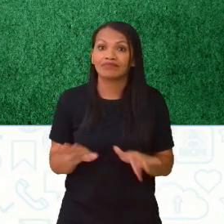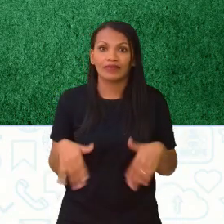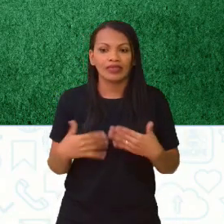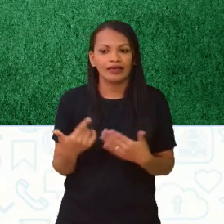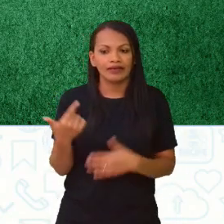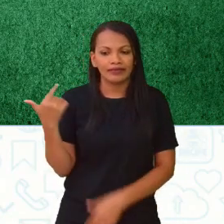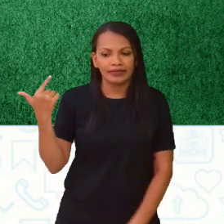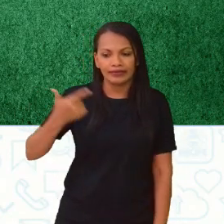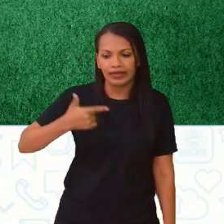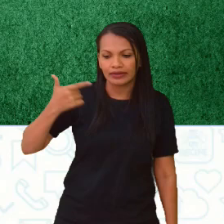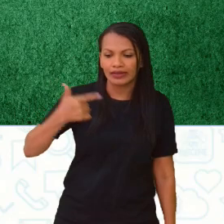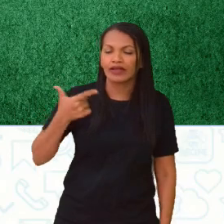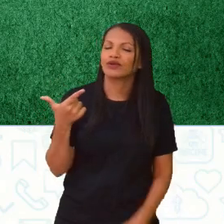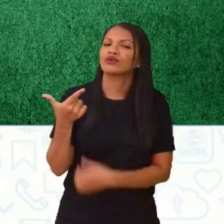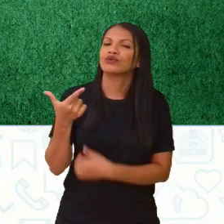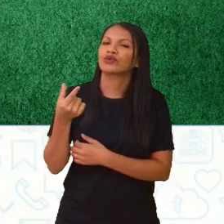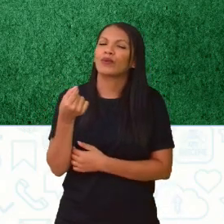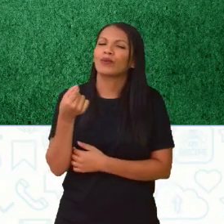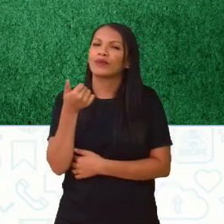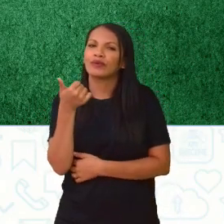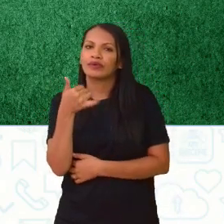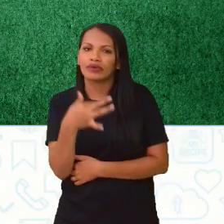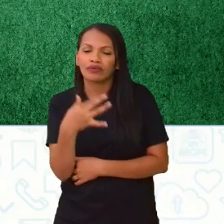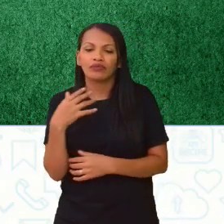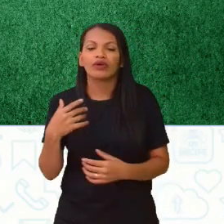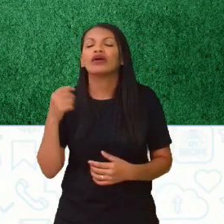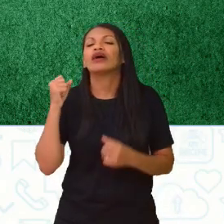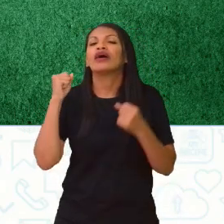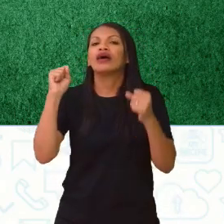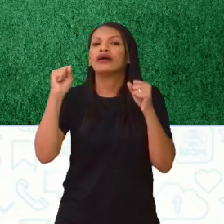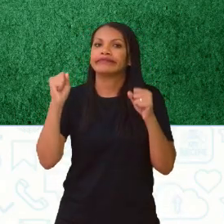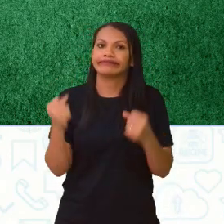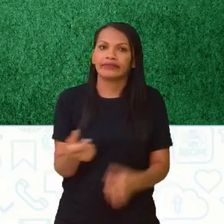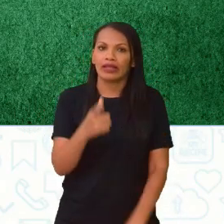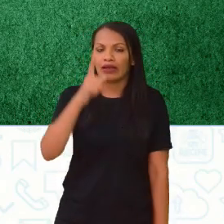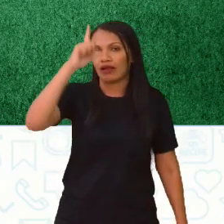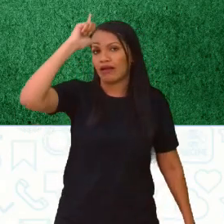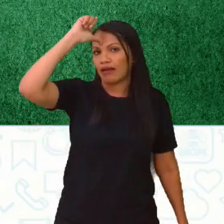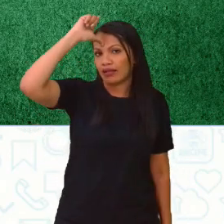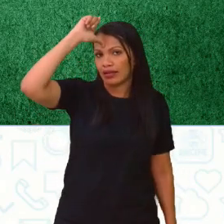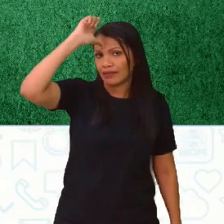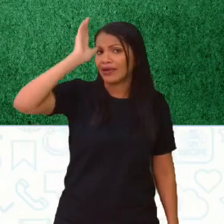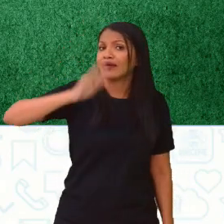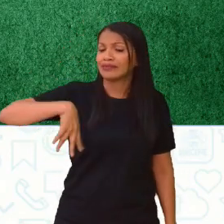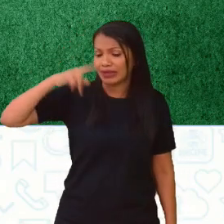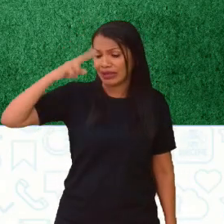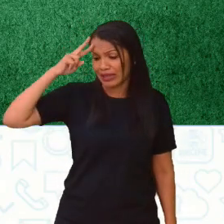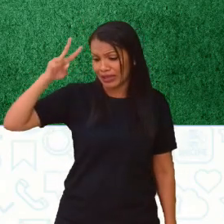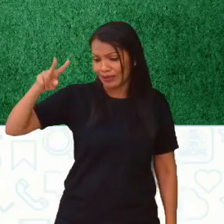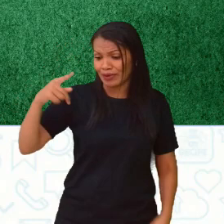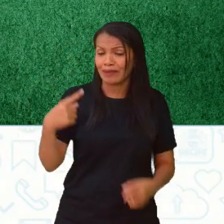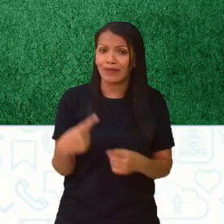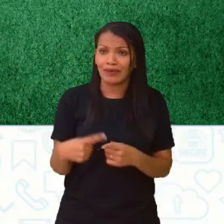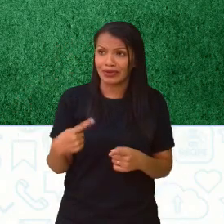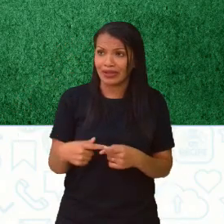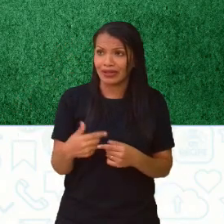a segunda, que foi em 2014, a campeã foi a Alemanha. Dessa aí a gente lembra que o trauma é mais recente, né, professora Adela? Sim.